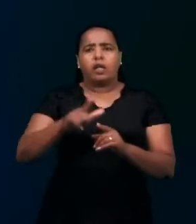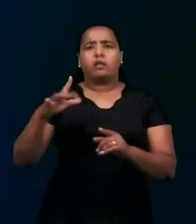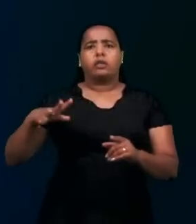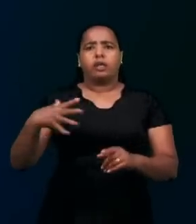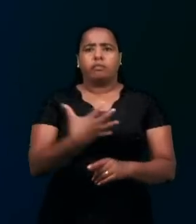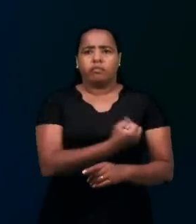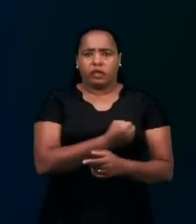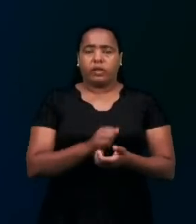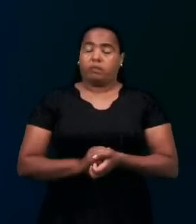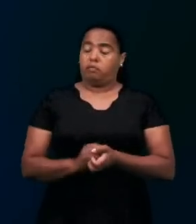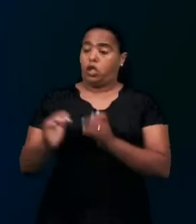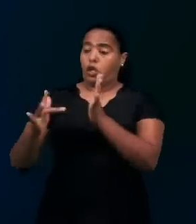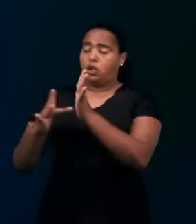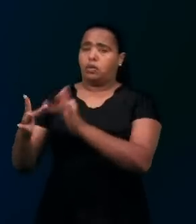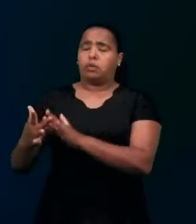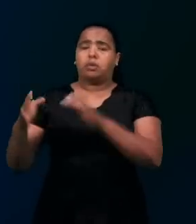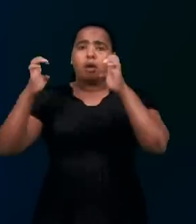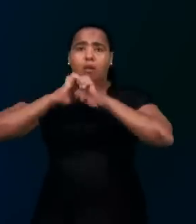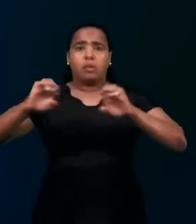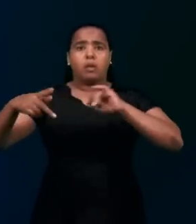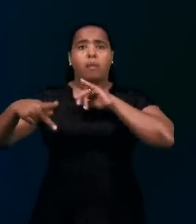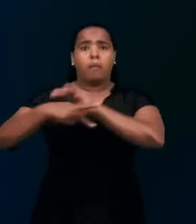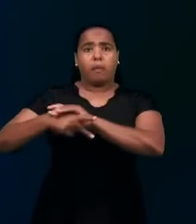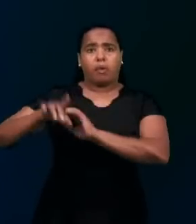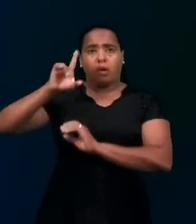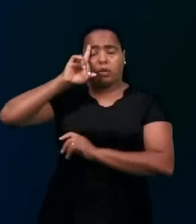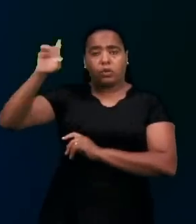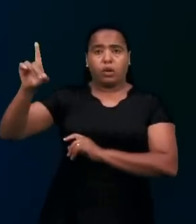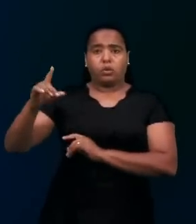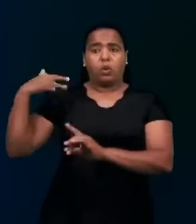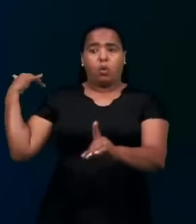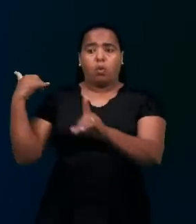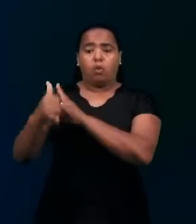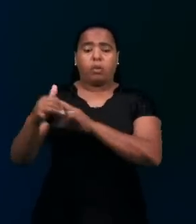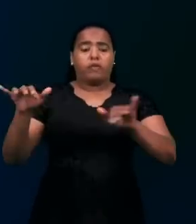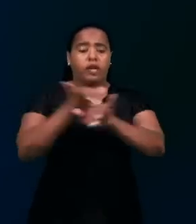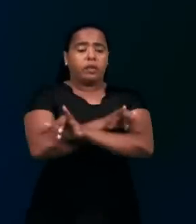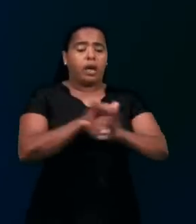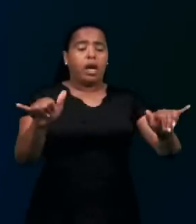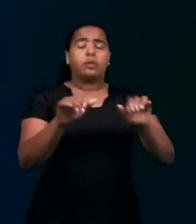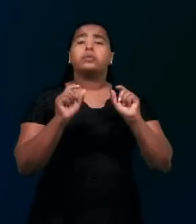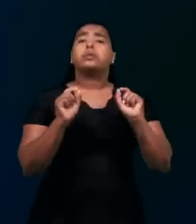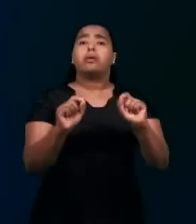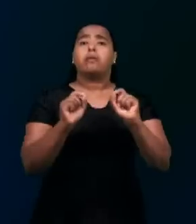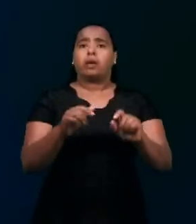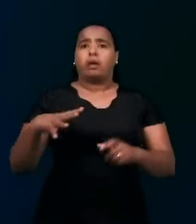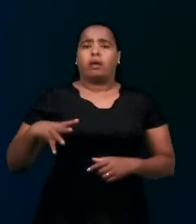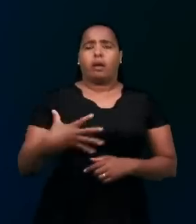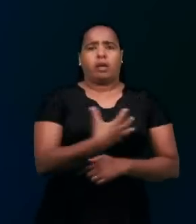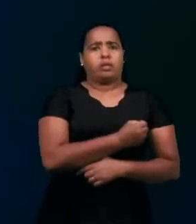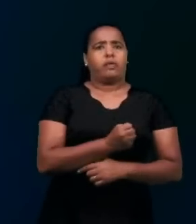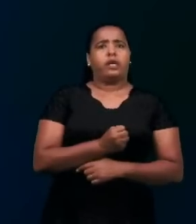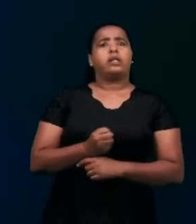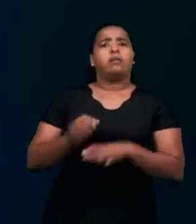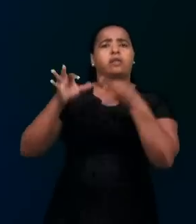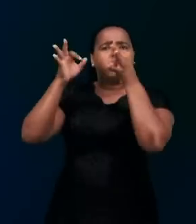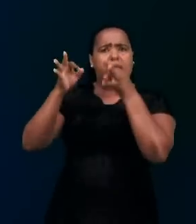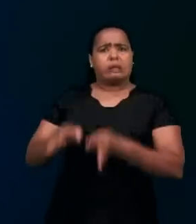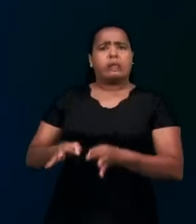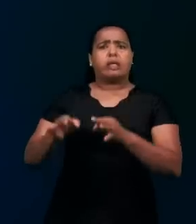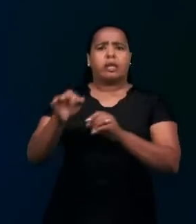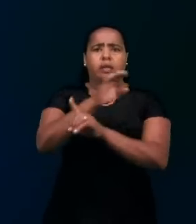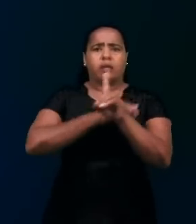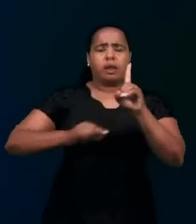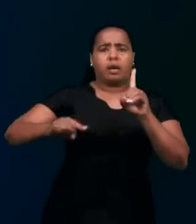um profeta que veio ao mundo para nos anunciar tão grande salvação e garantí-la ali na cruz,